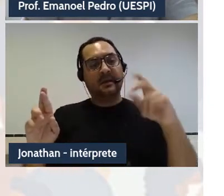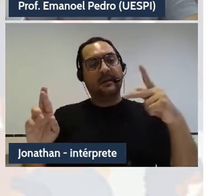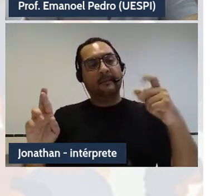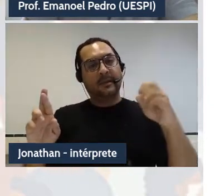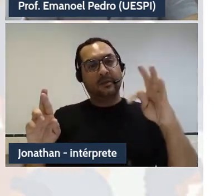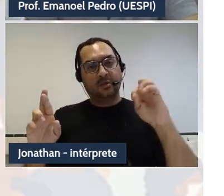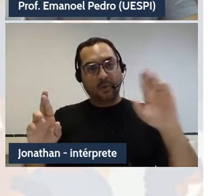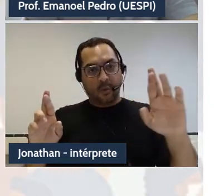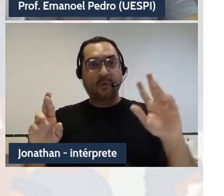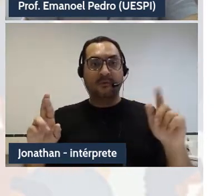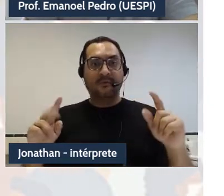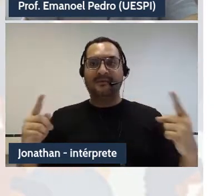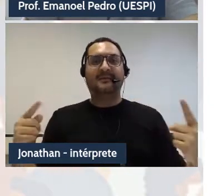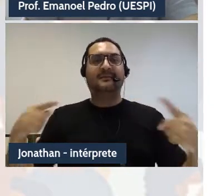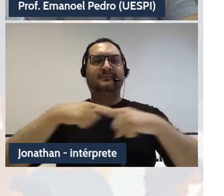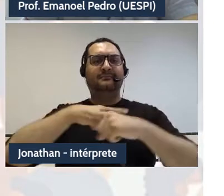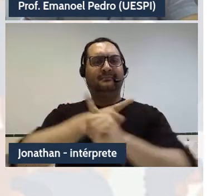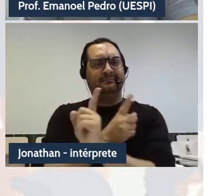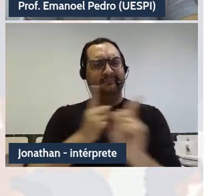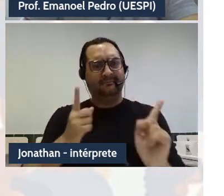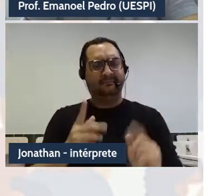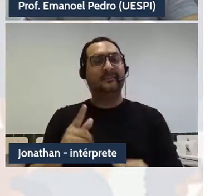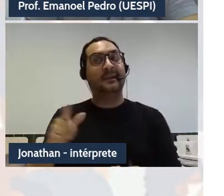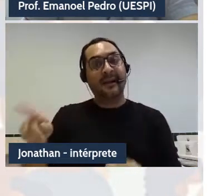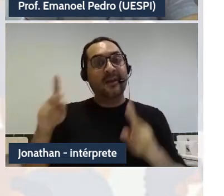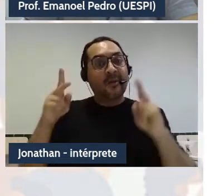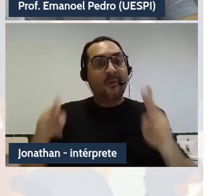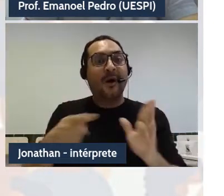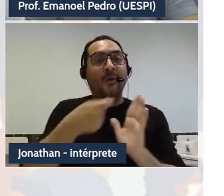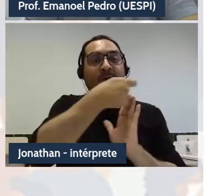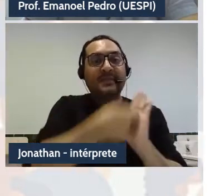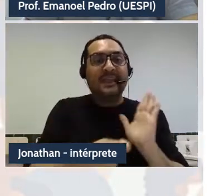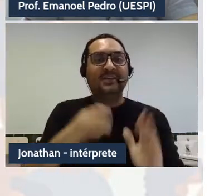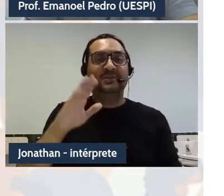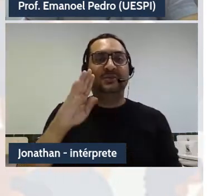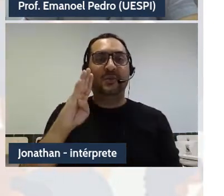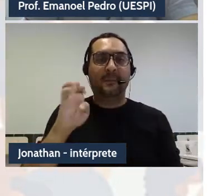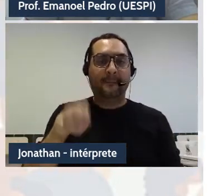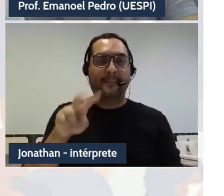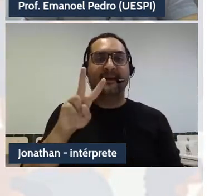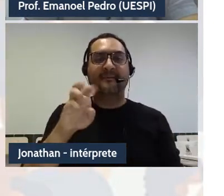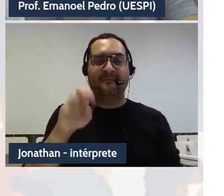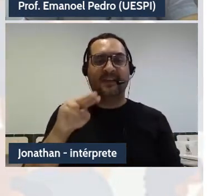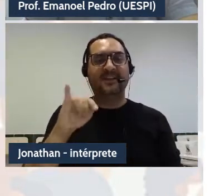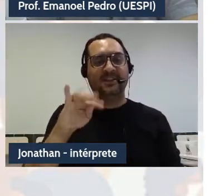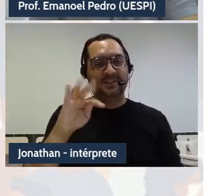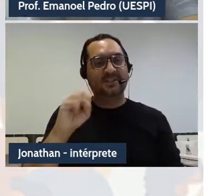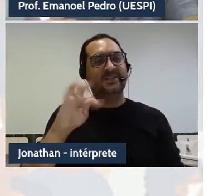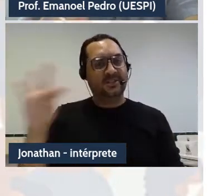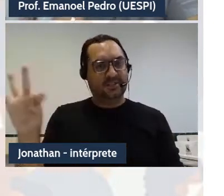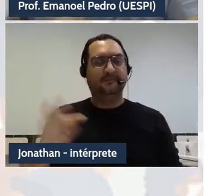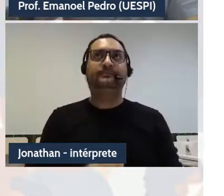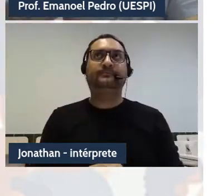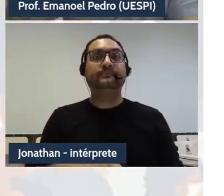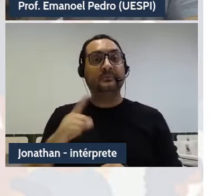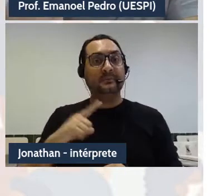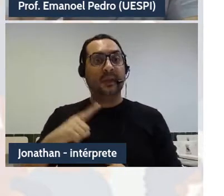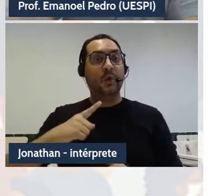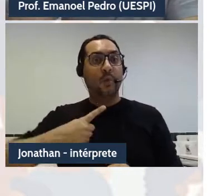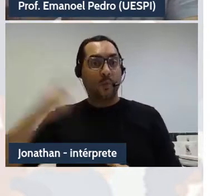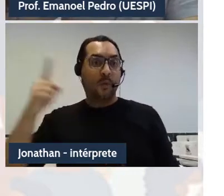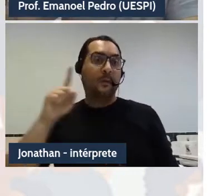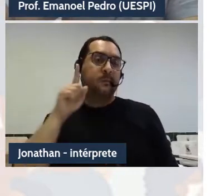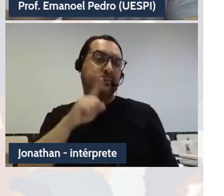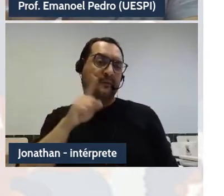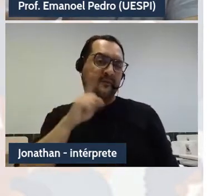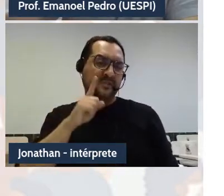estudos de Calvin Frisch, que é um professor de zoologia da Universidade de Munique, estudos da década de